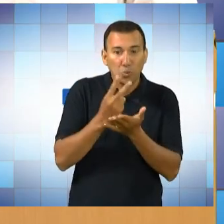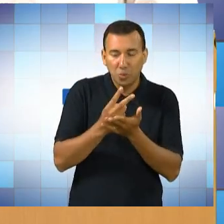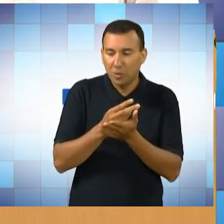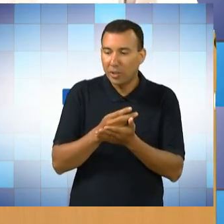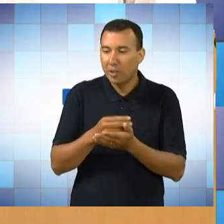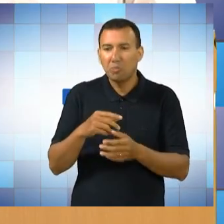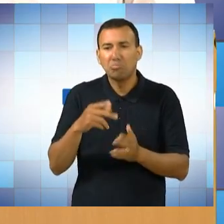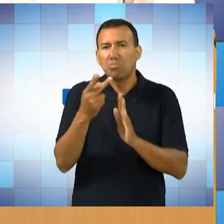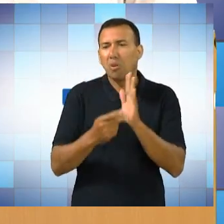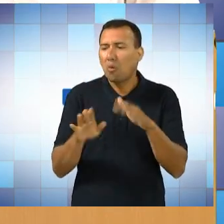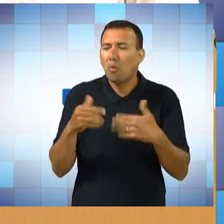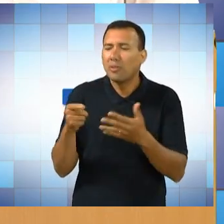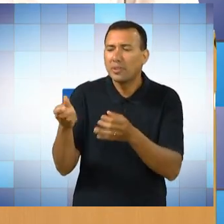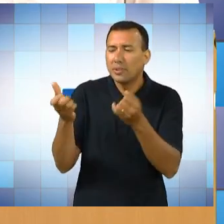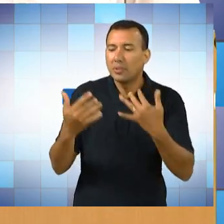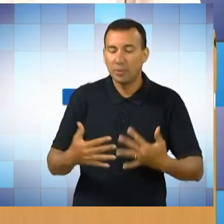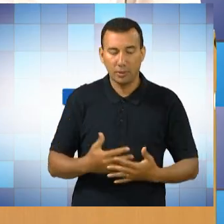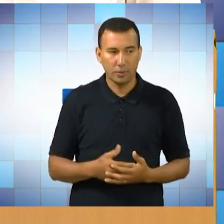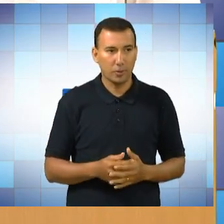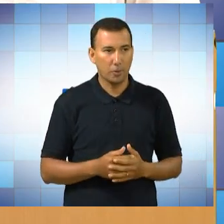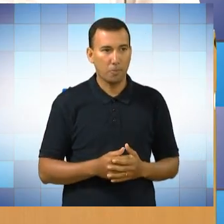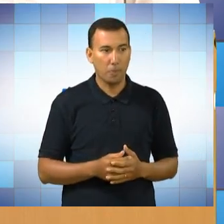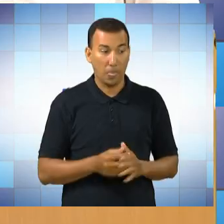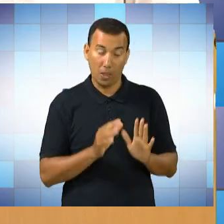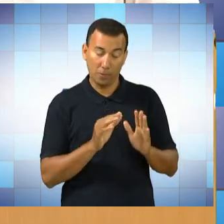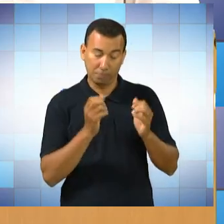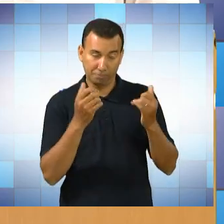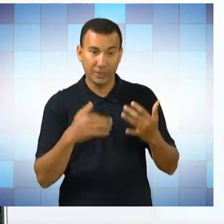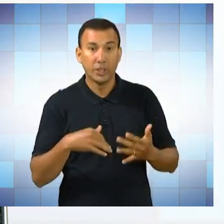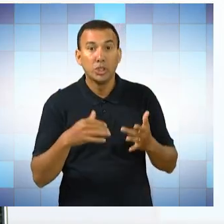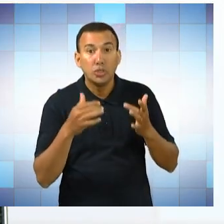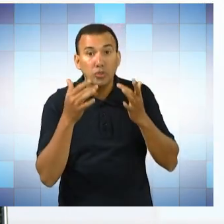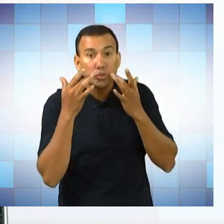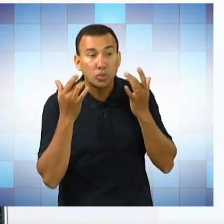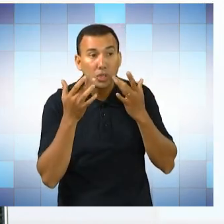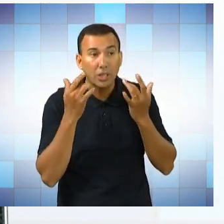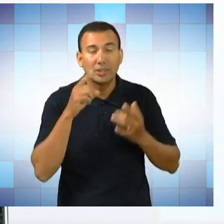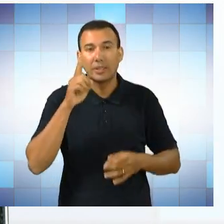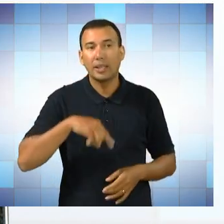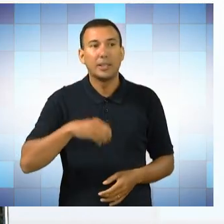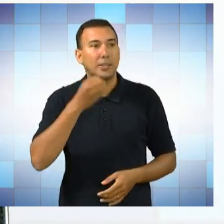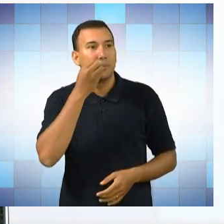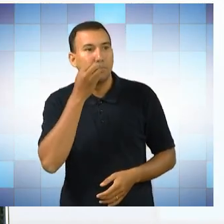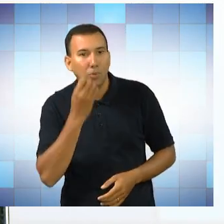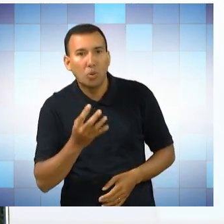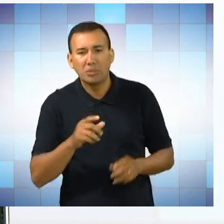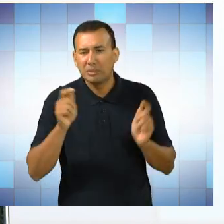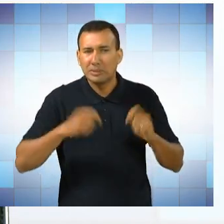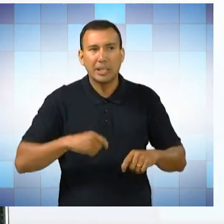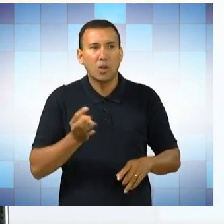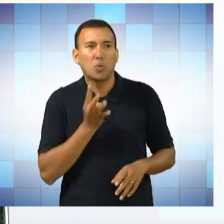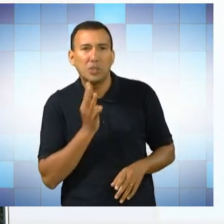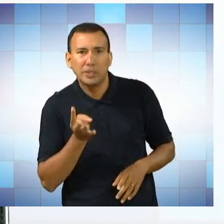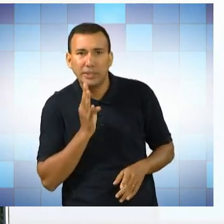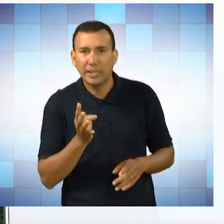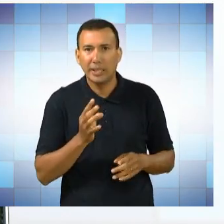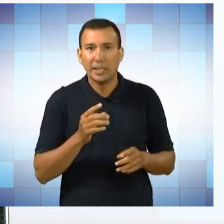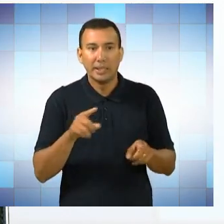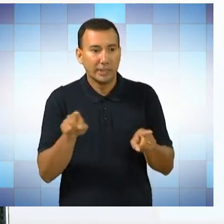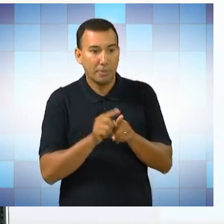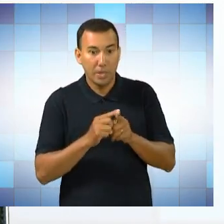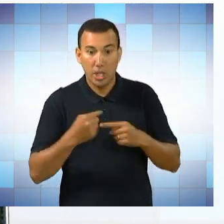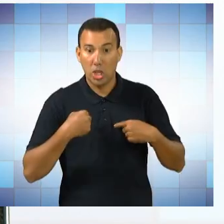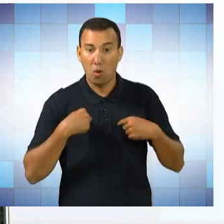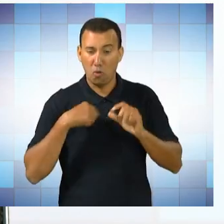a pena? Chico, o teatro para mim, ele sempre foi uma ferramenta de autoconhecimento, de desafio pessoal